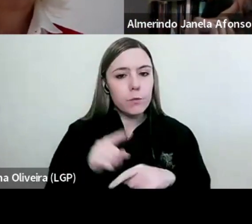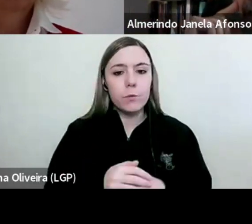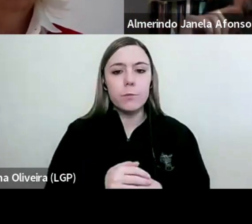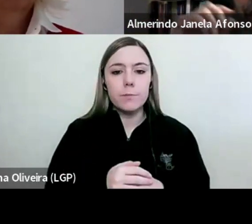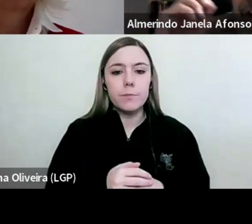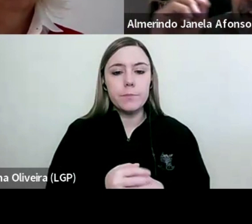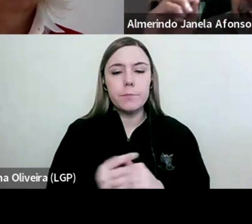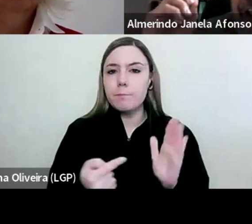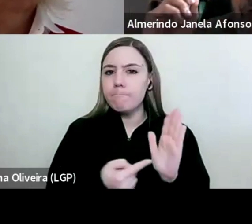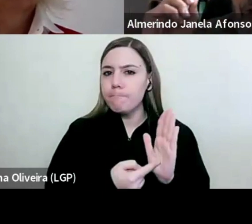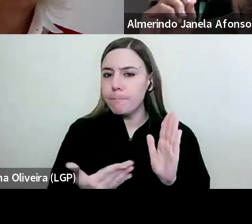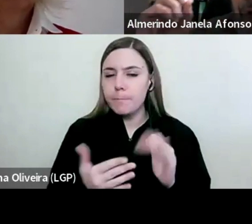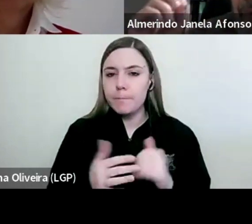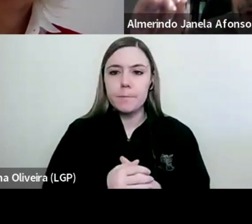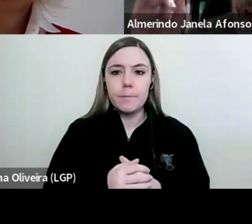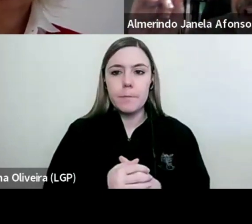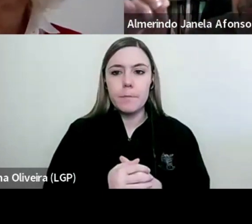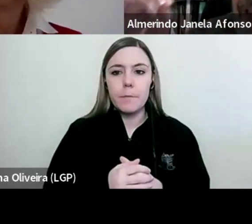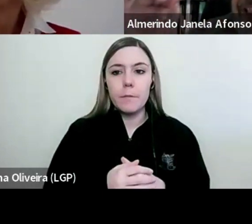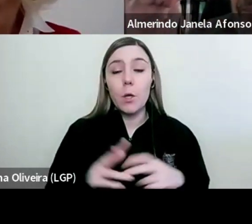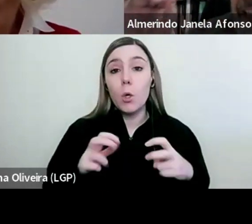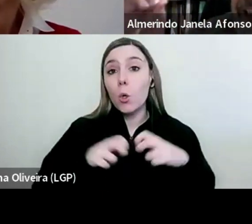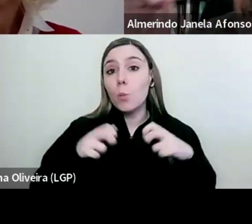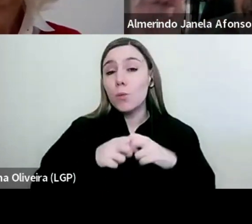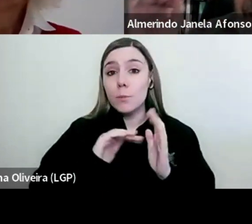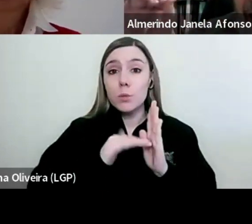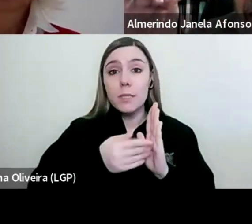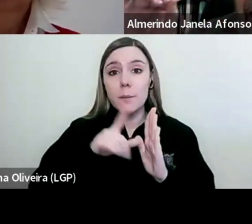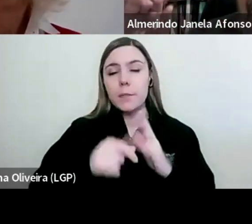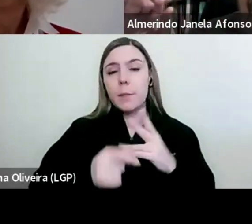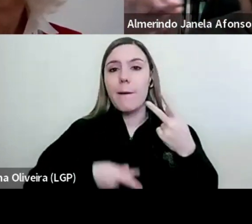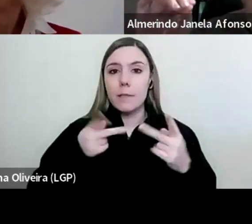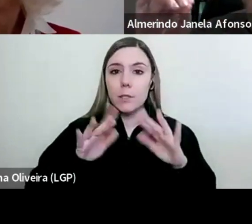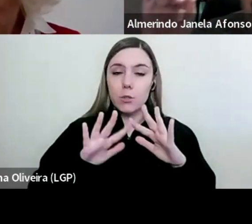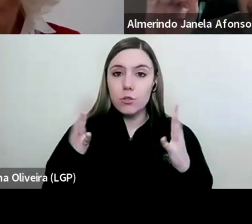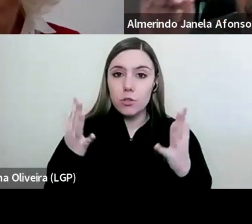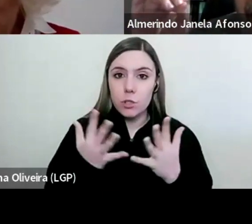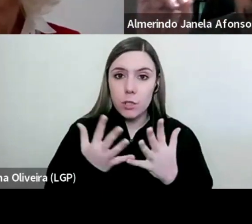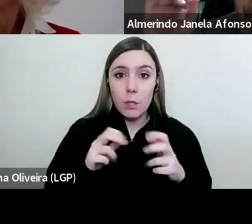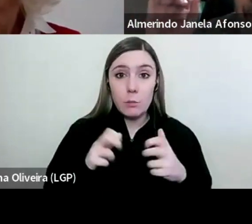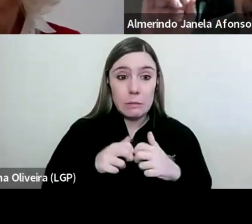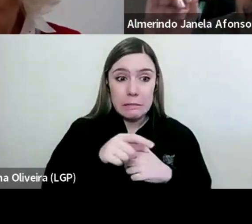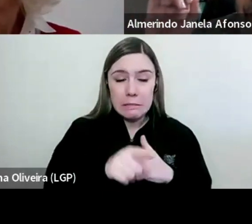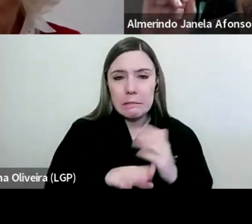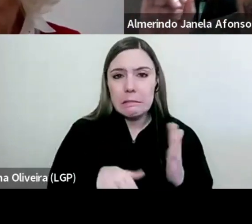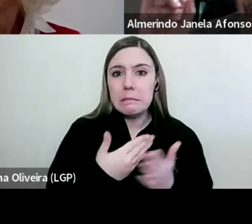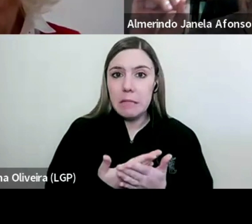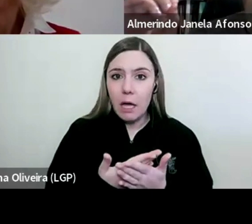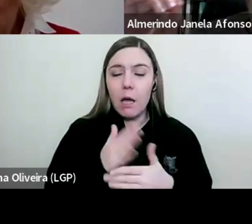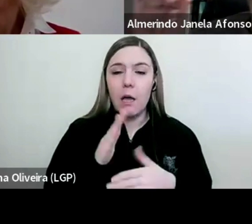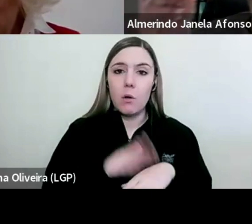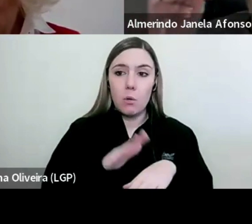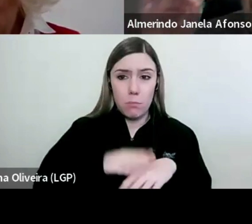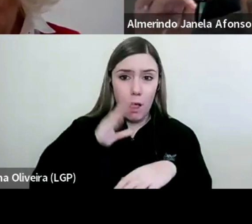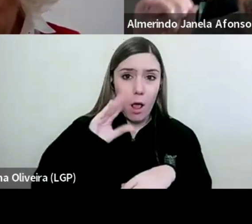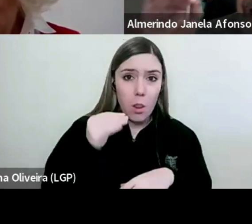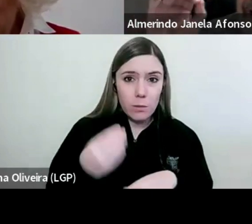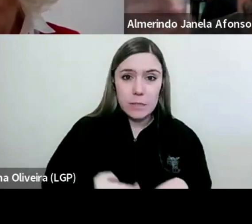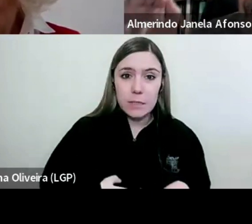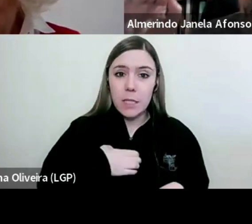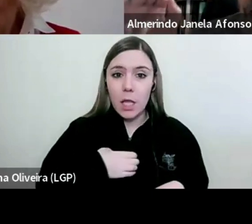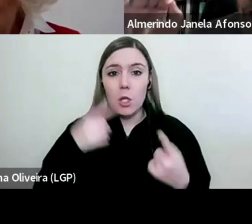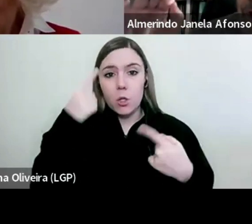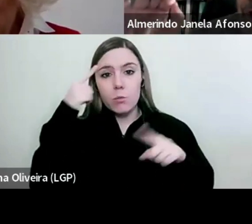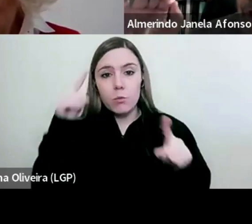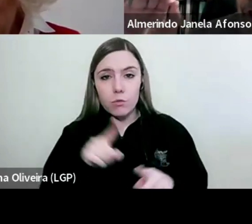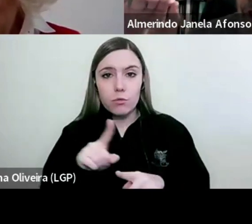referia-se que a contestação que o problema dos exames e da avaliação em geral tem provocado por parte dos alunos, professores